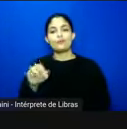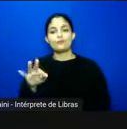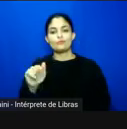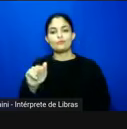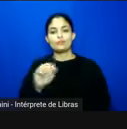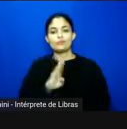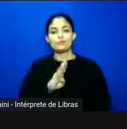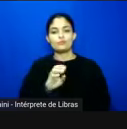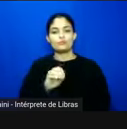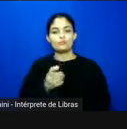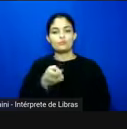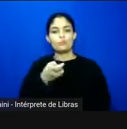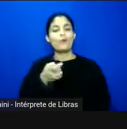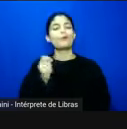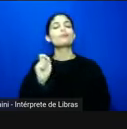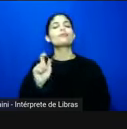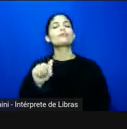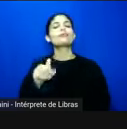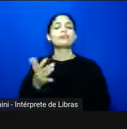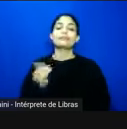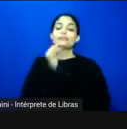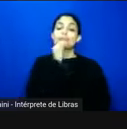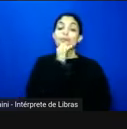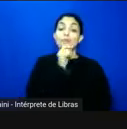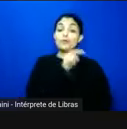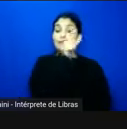esses sujeitos a partir de temas